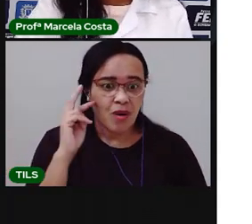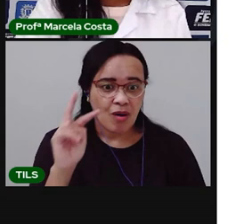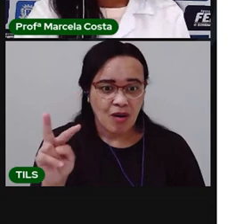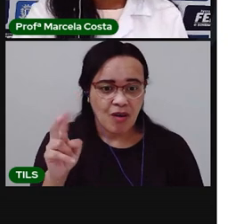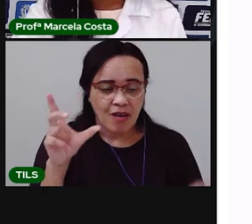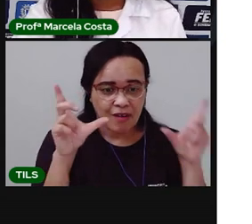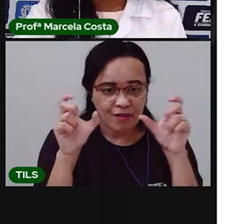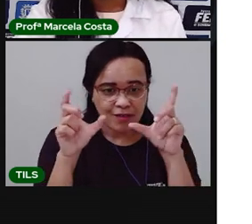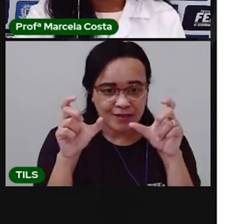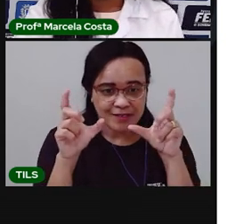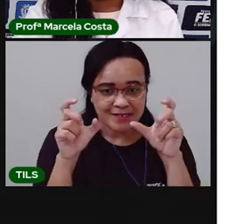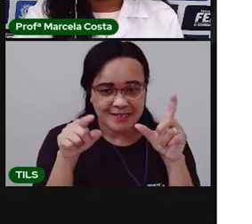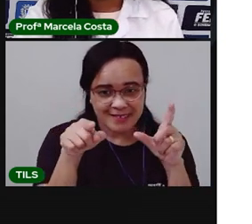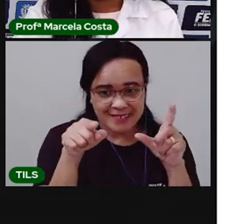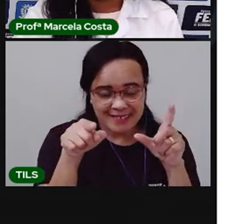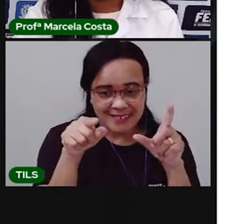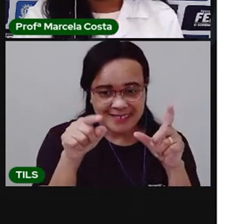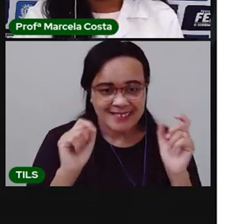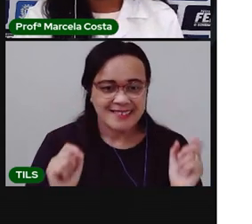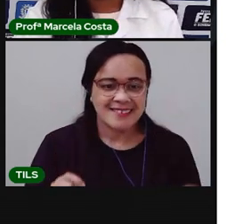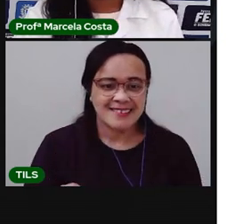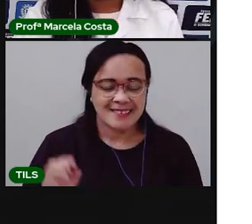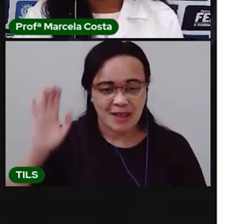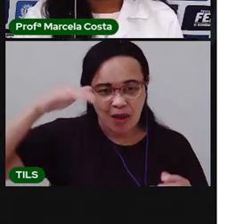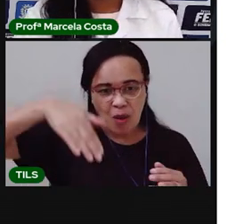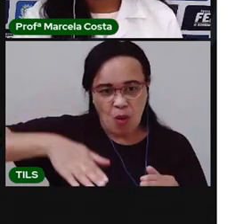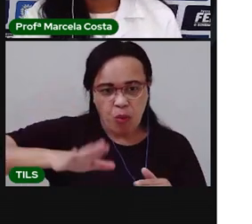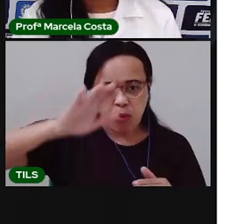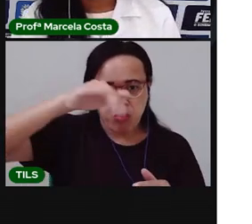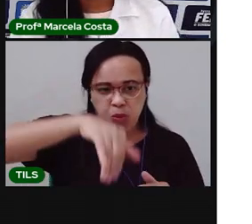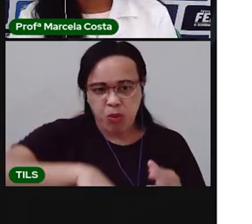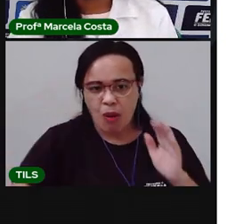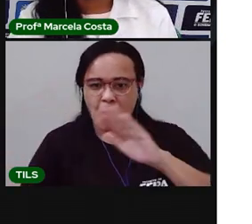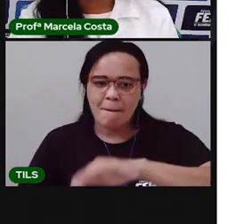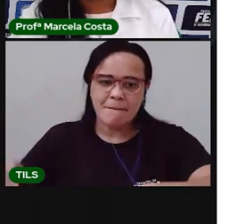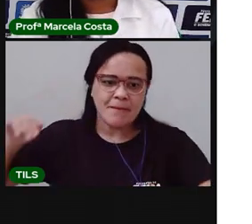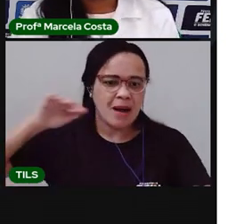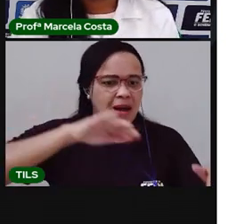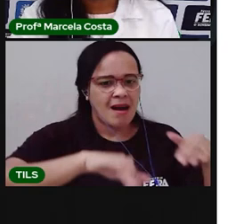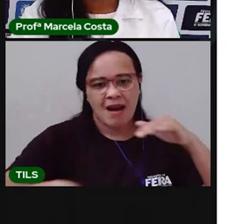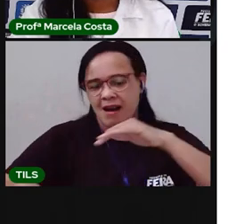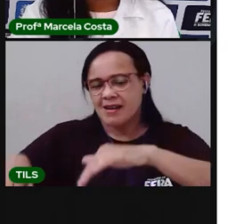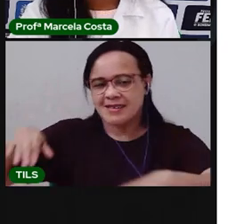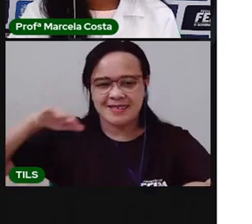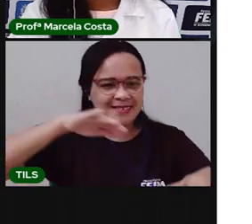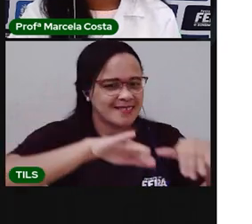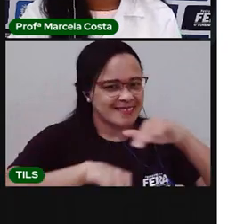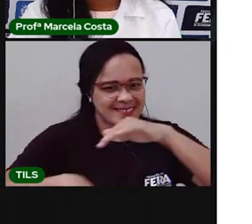Que imagem? Essa imagem está representando o quê aqui para a gente?